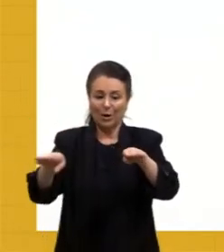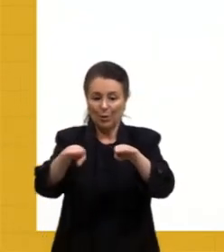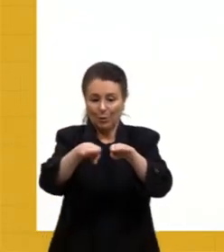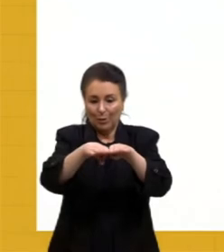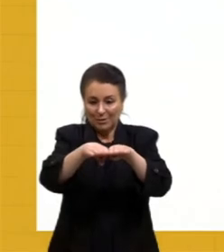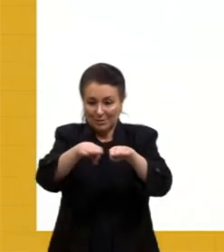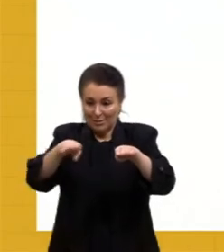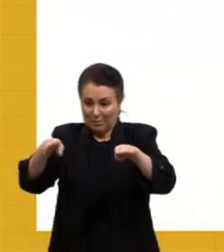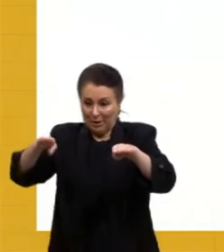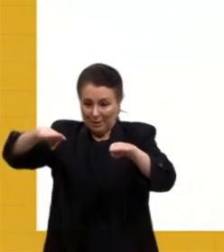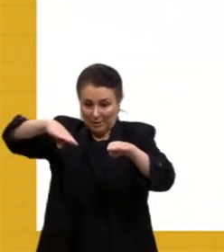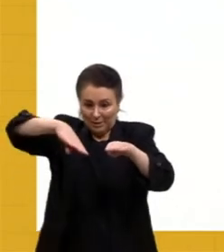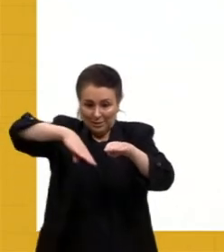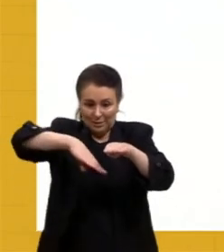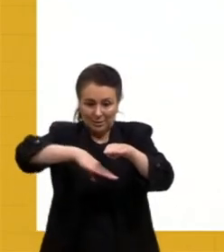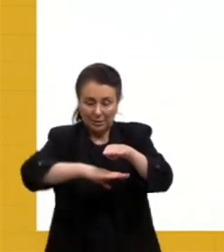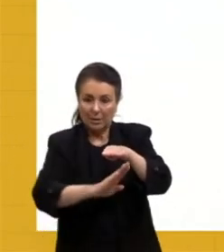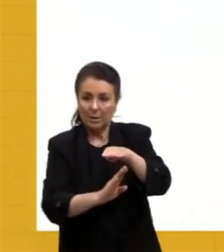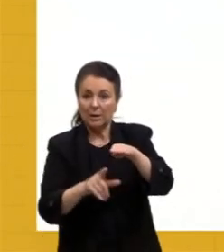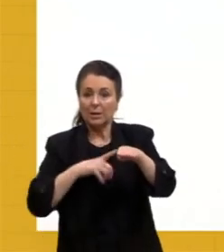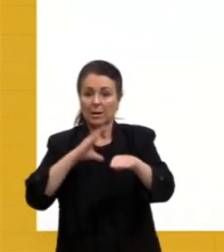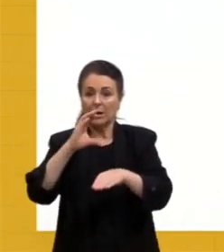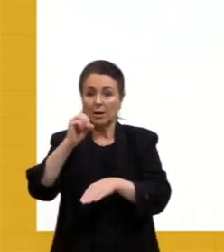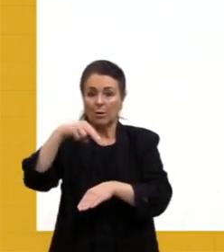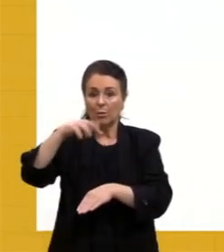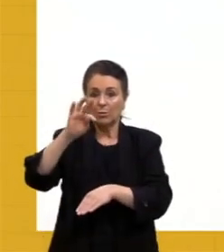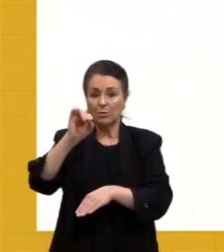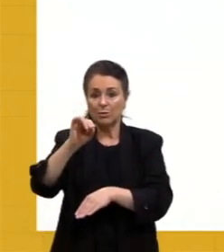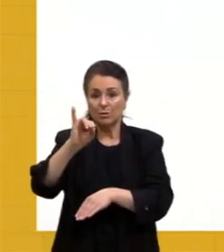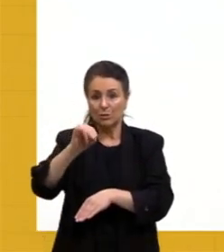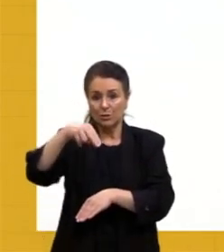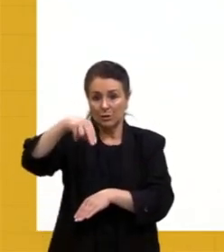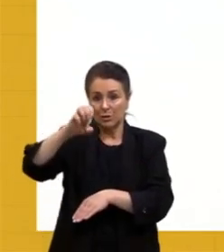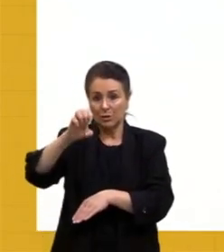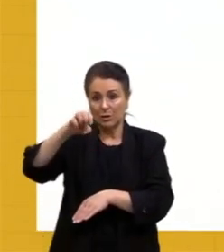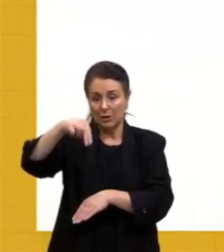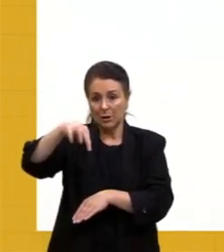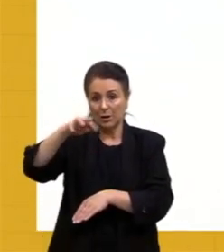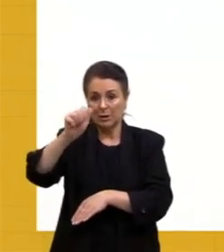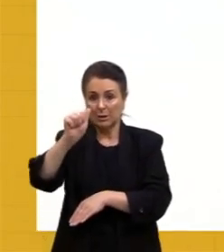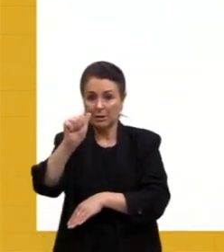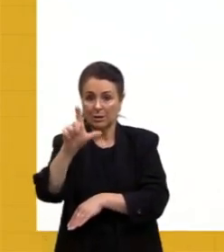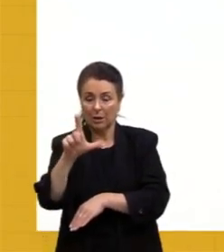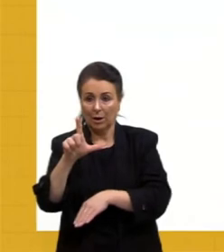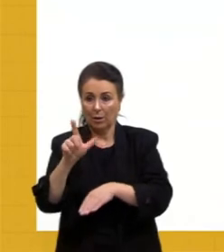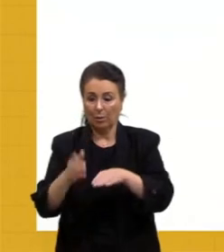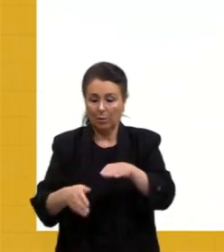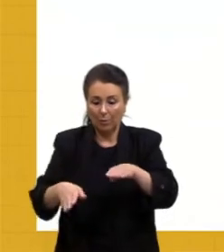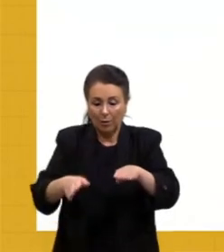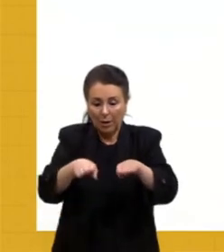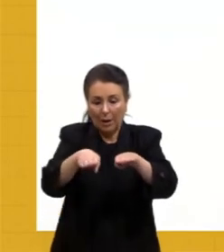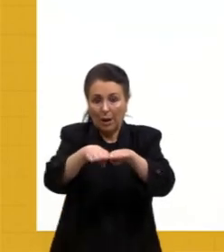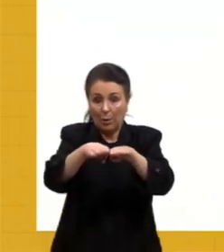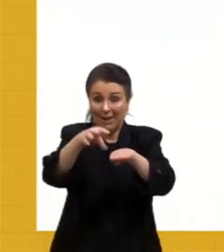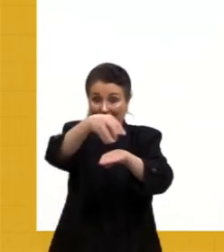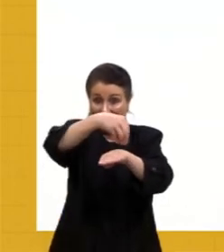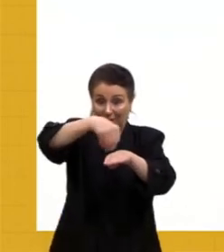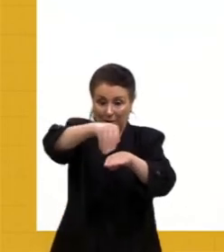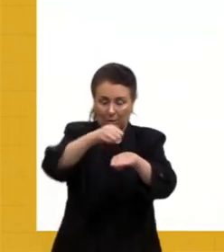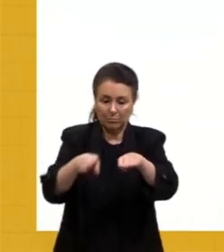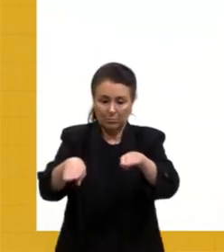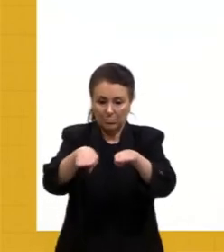E nós vamos ter também continental-continental, tá? Que são duas placas super densas, uma vai sobrepor a outra, não vai ter uma zona de